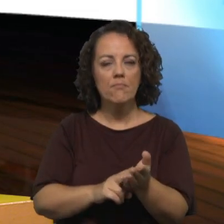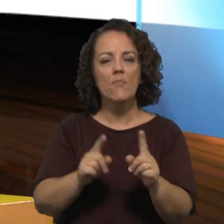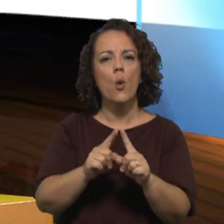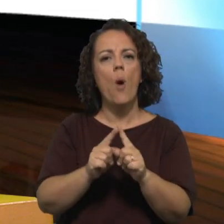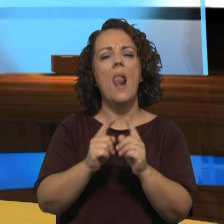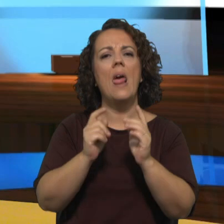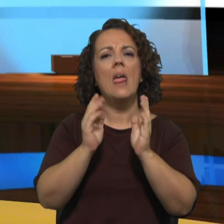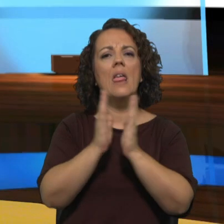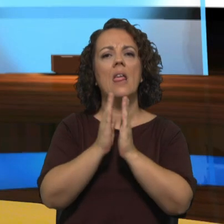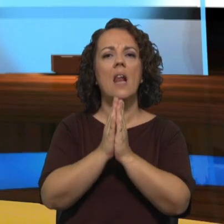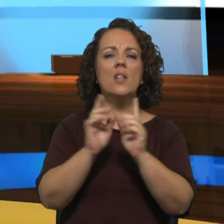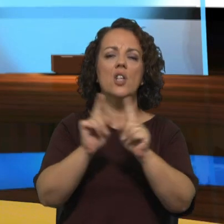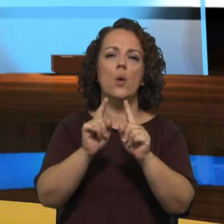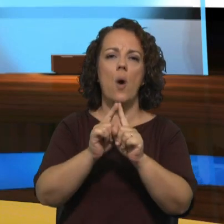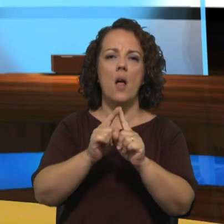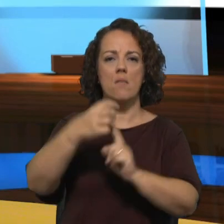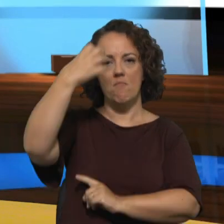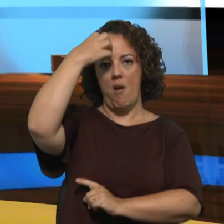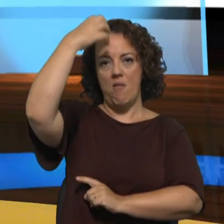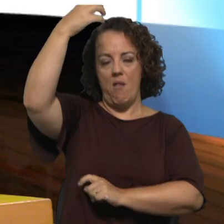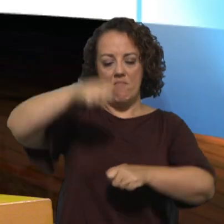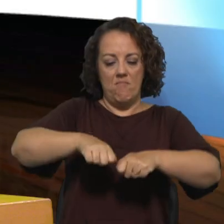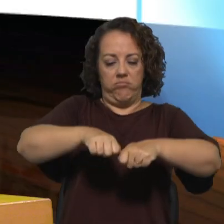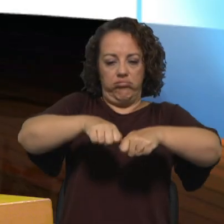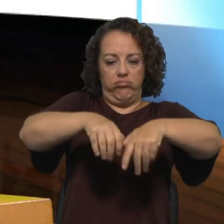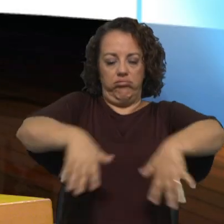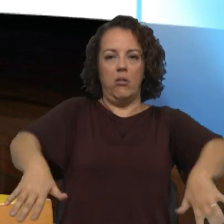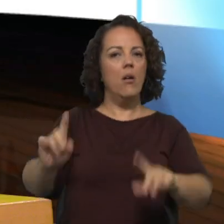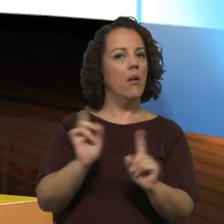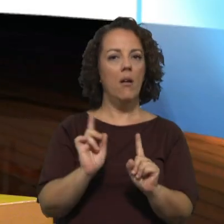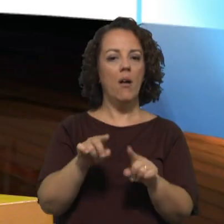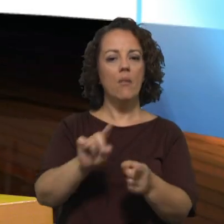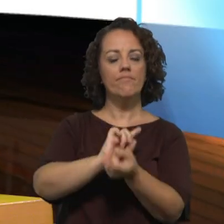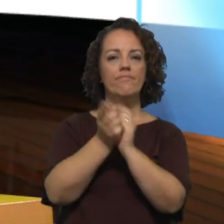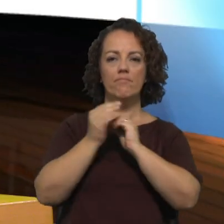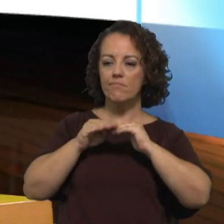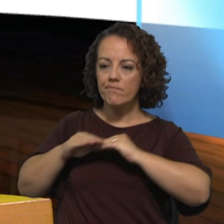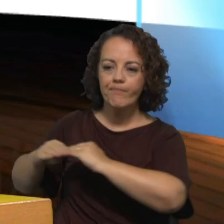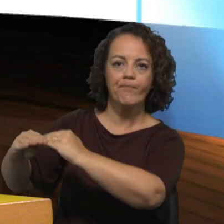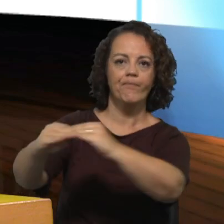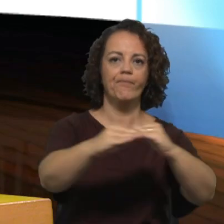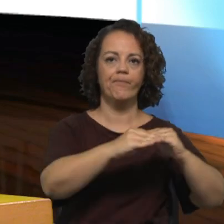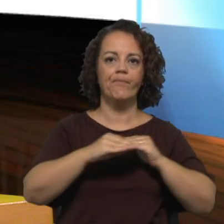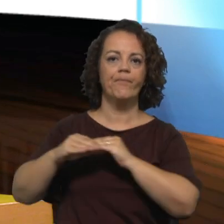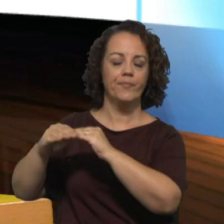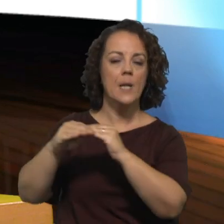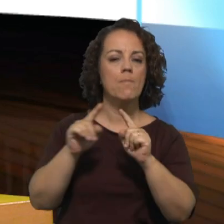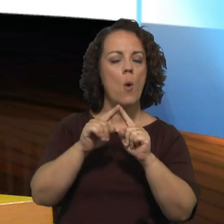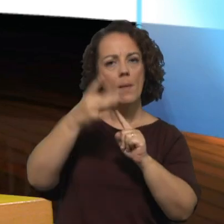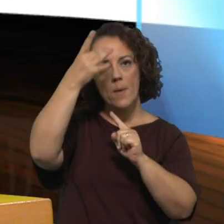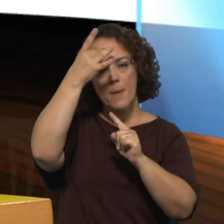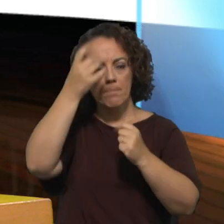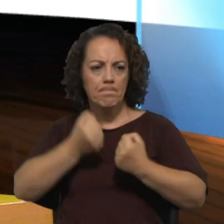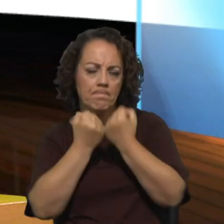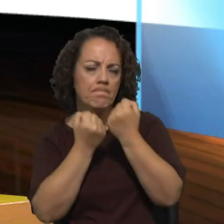menos piramidal e em que as pessoas têm de aprender o confronto, mas o confronto saudável de ideias, de